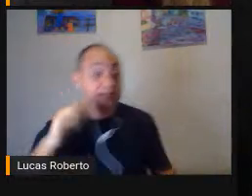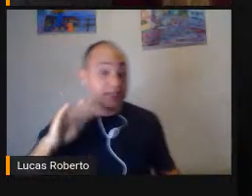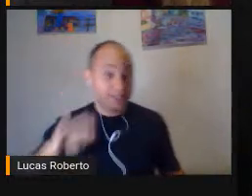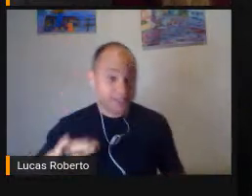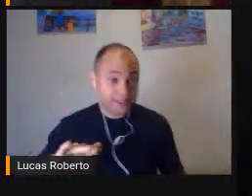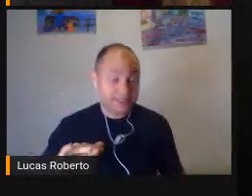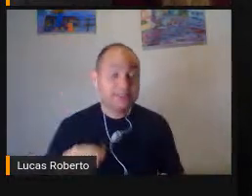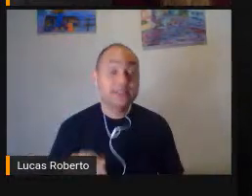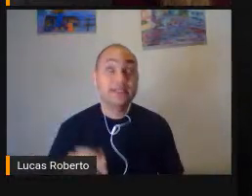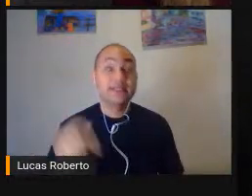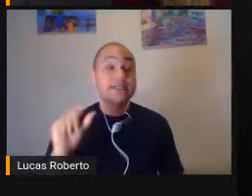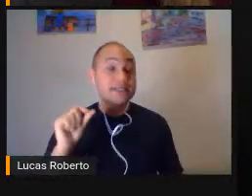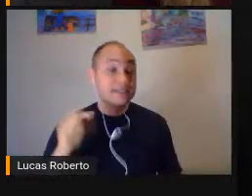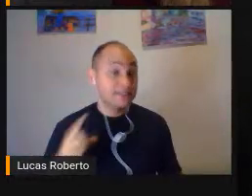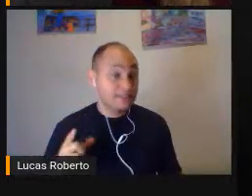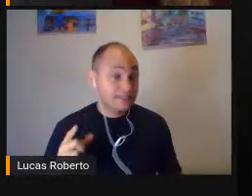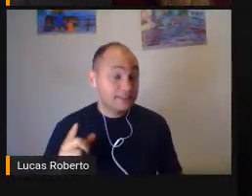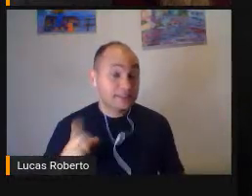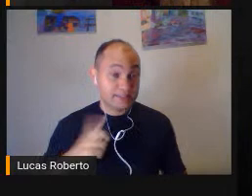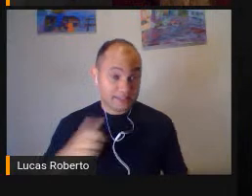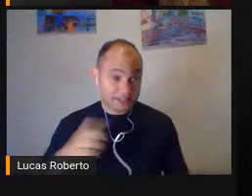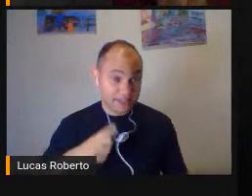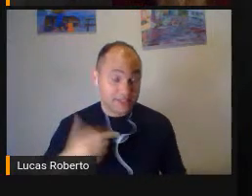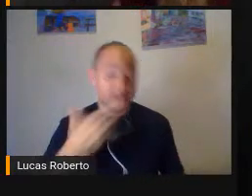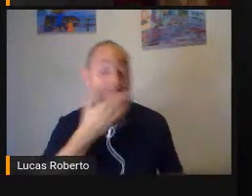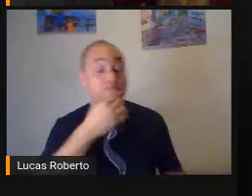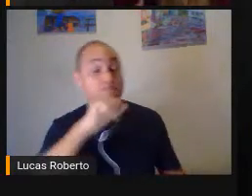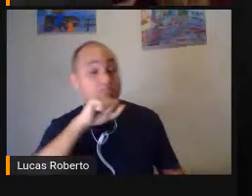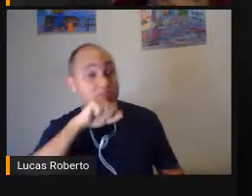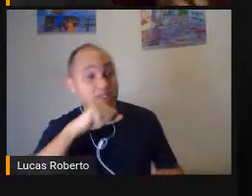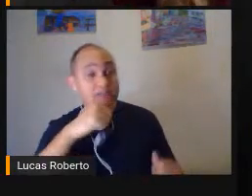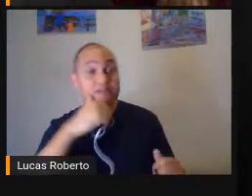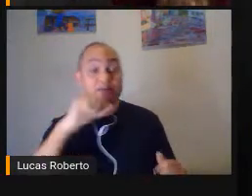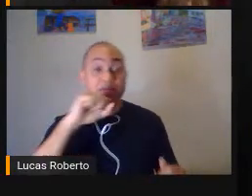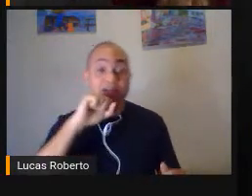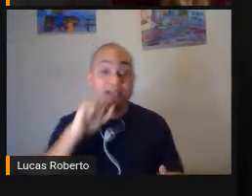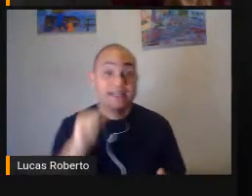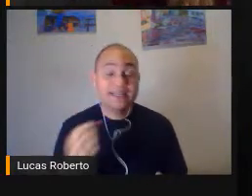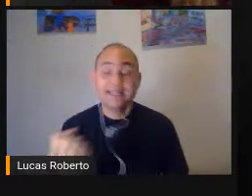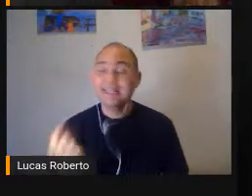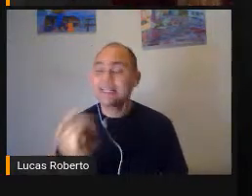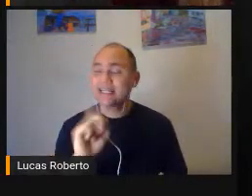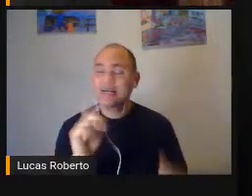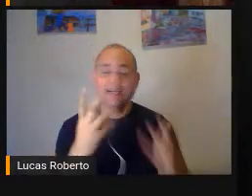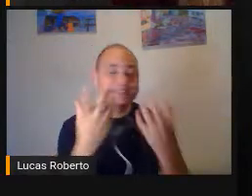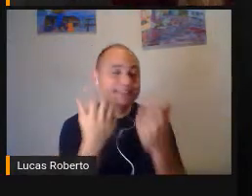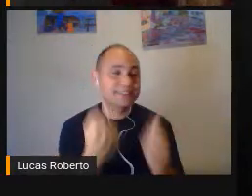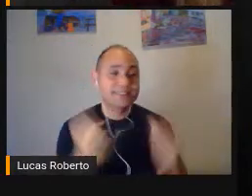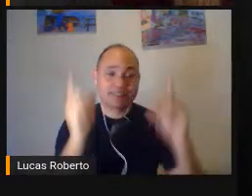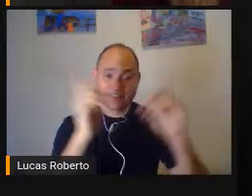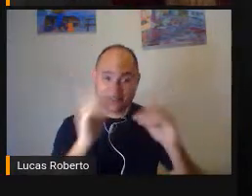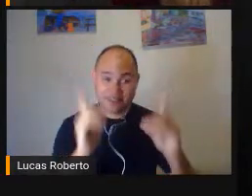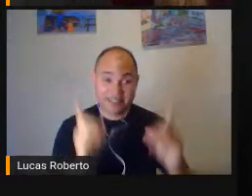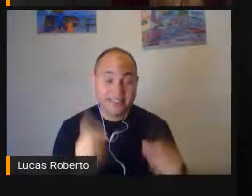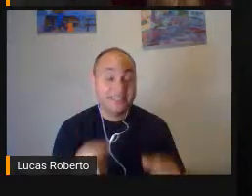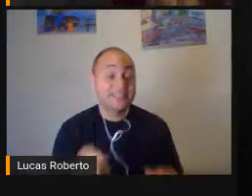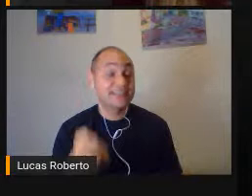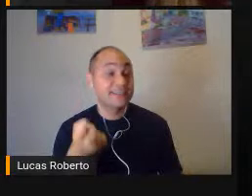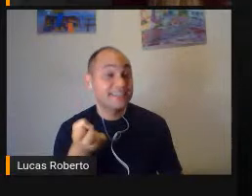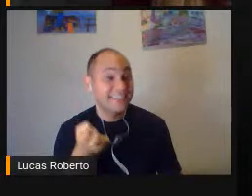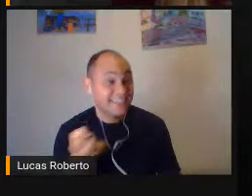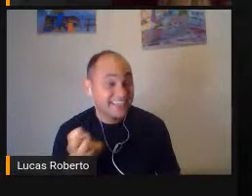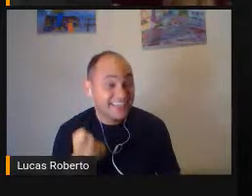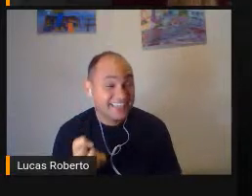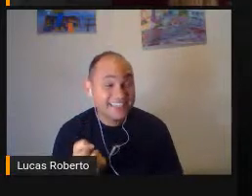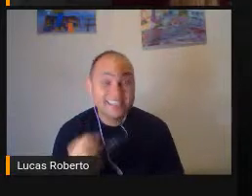aceitam A deficiência E permanecem às vezes Durante anos Buscando também essa cura Viajando com